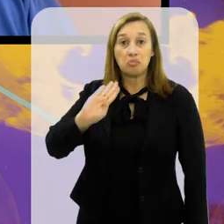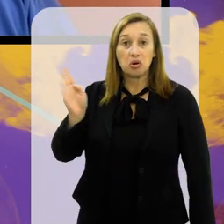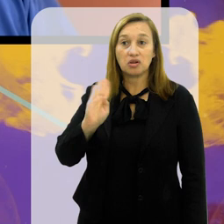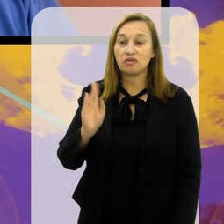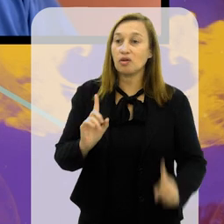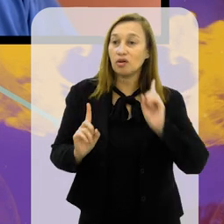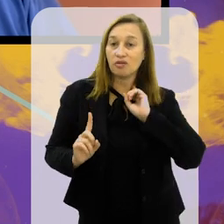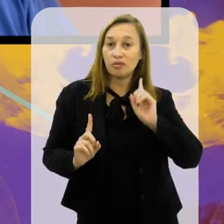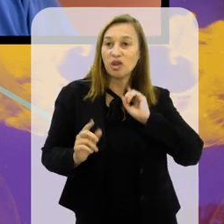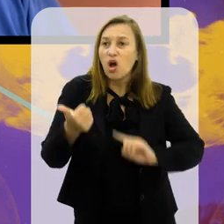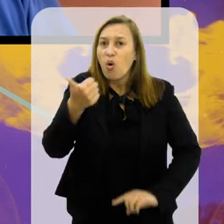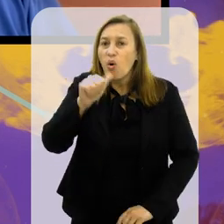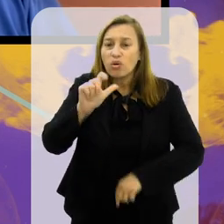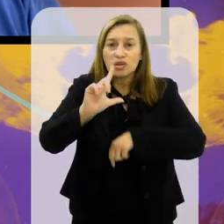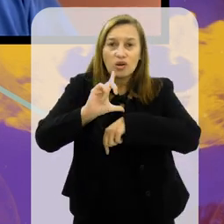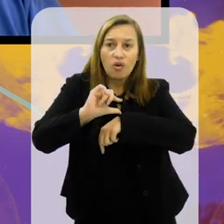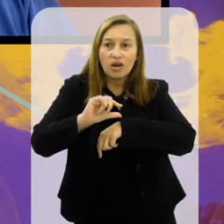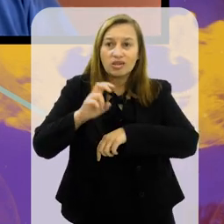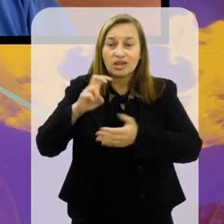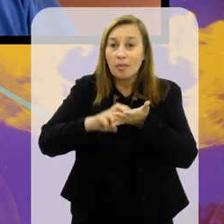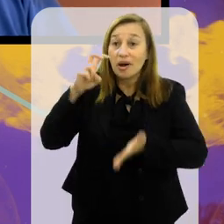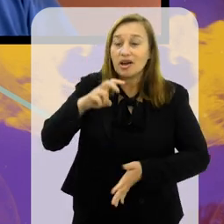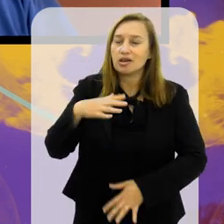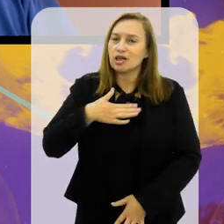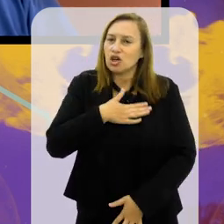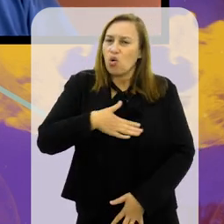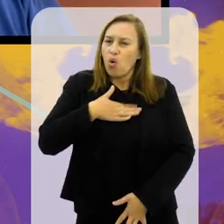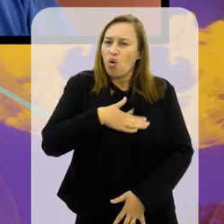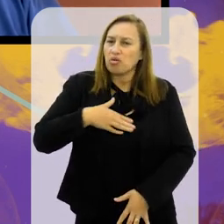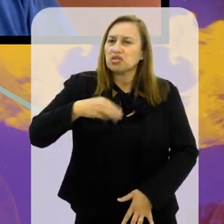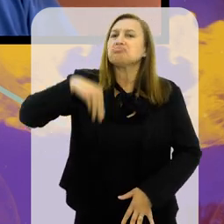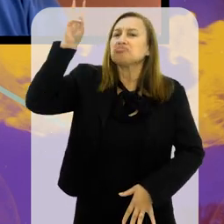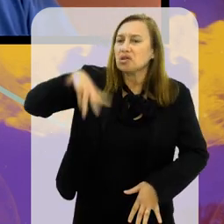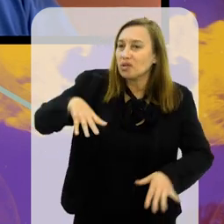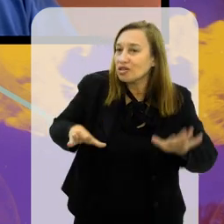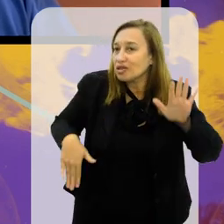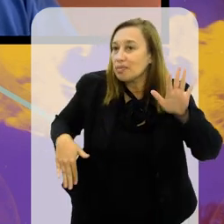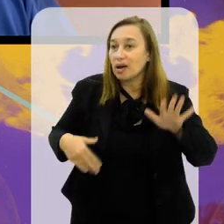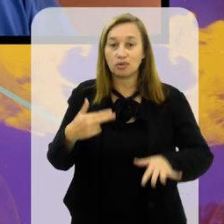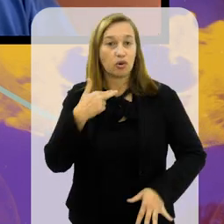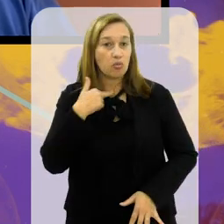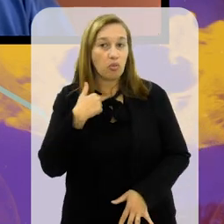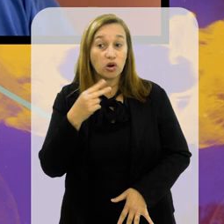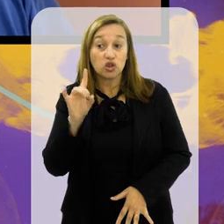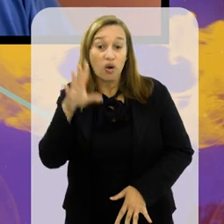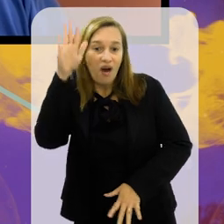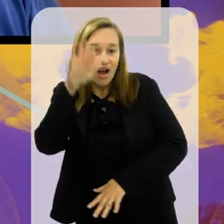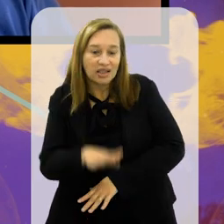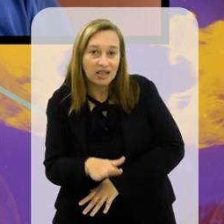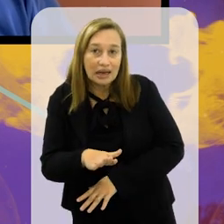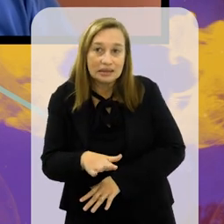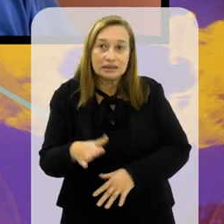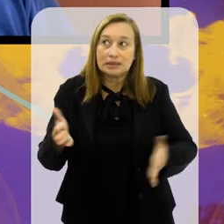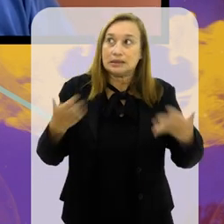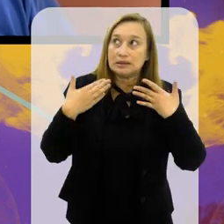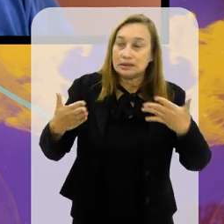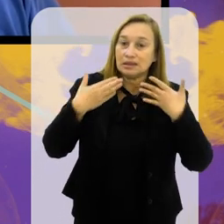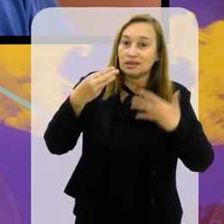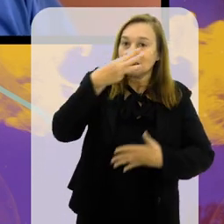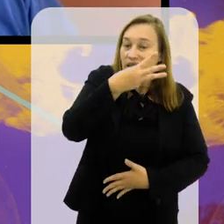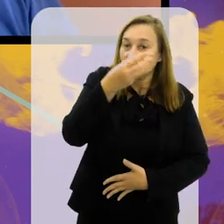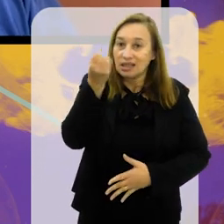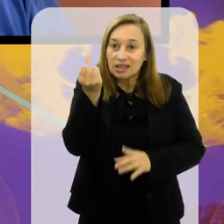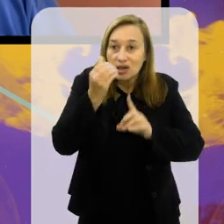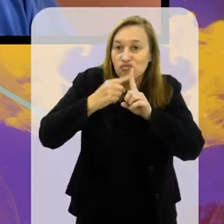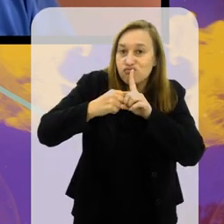Botafogo e Flamengo, às 11 da manhã. Quem gosta de praia não foi à praia, mas pode ter ido à tarde, que fez calor, 36 graus.